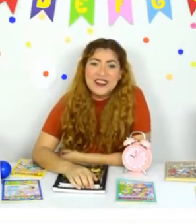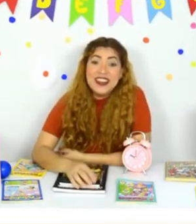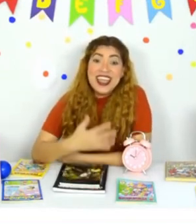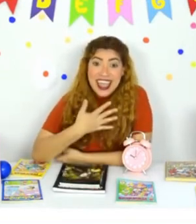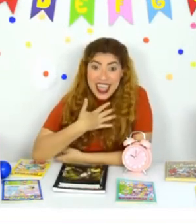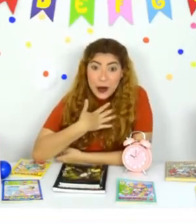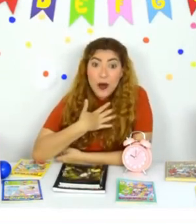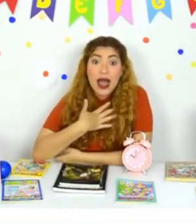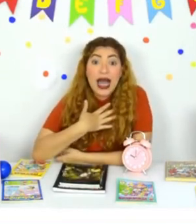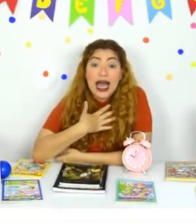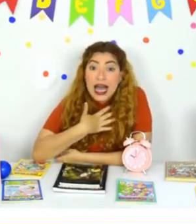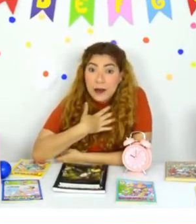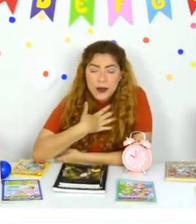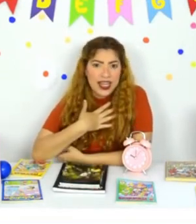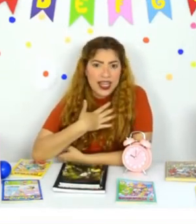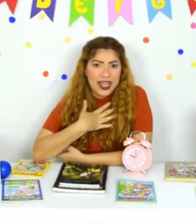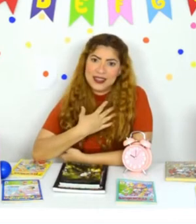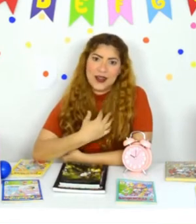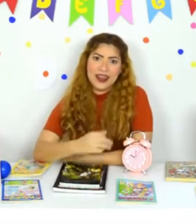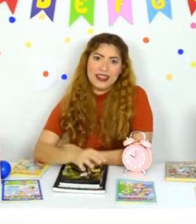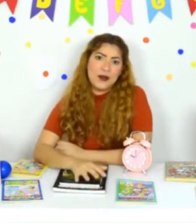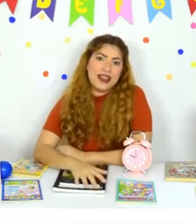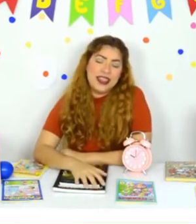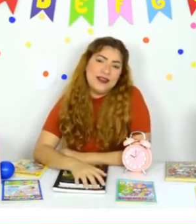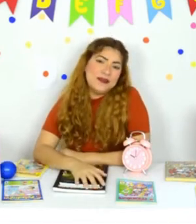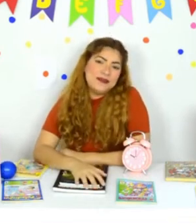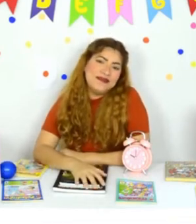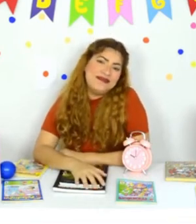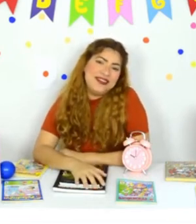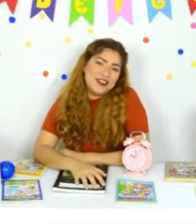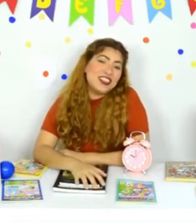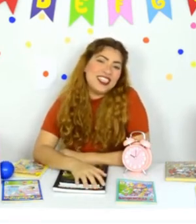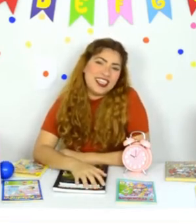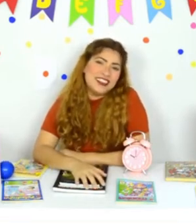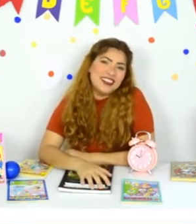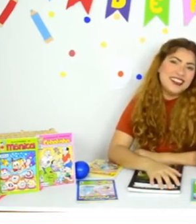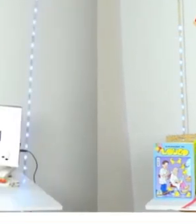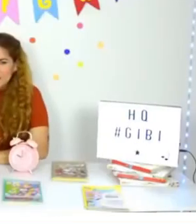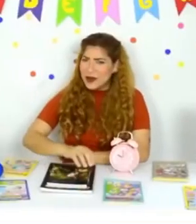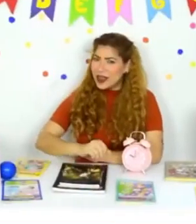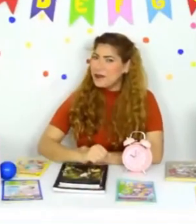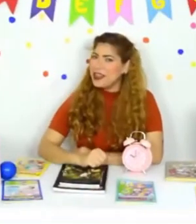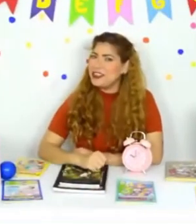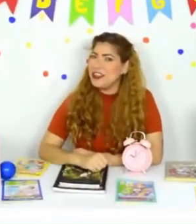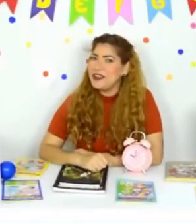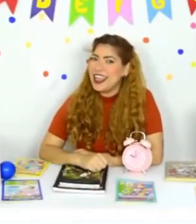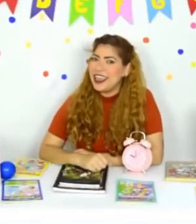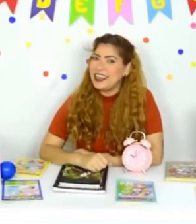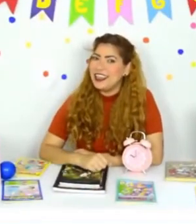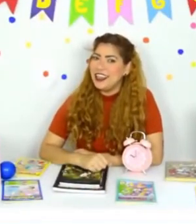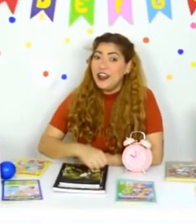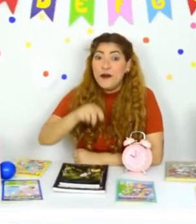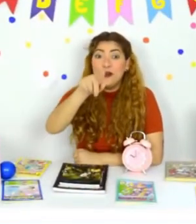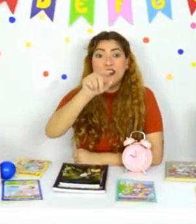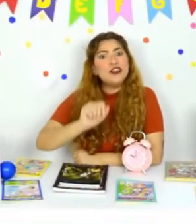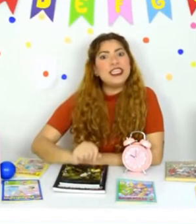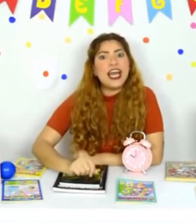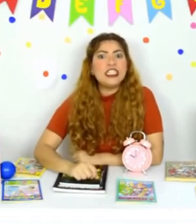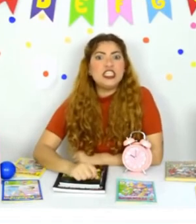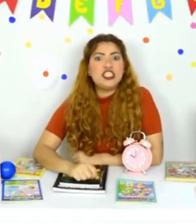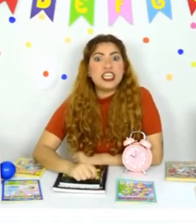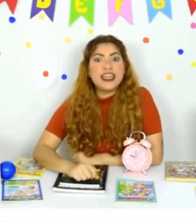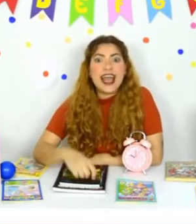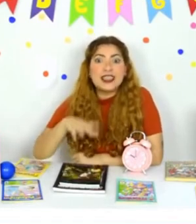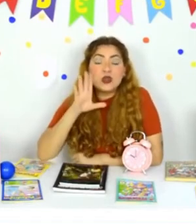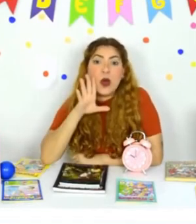pessoal. Eu amo ler histórias em quadrinhos. E você? Eu acabei de ter uma ideia aqui. O que